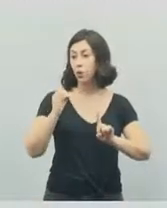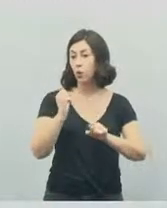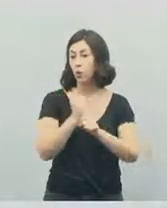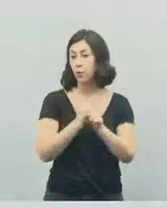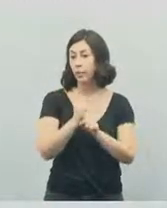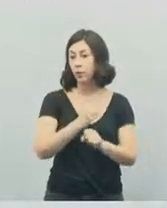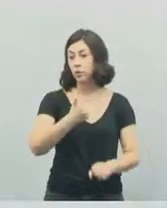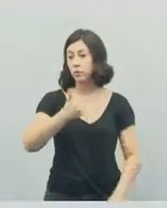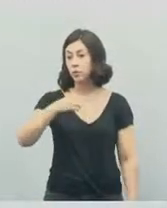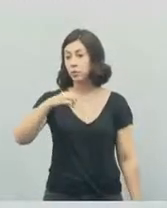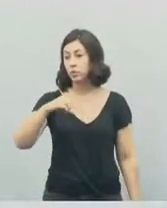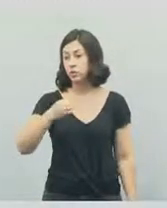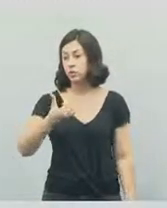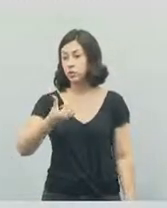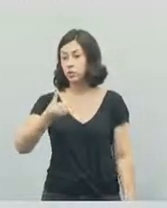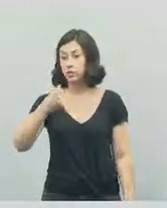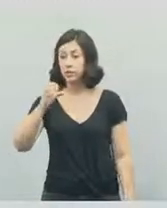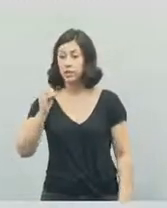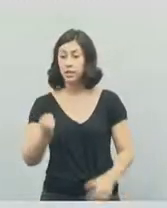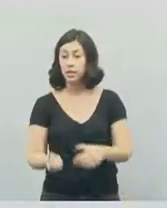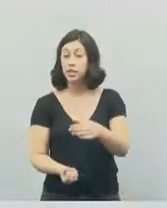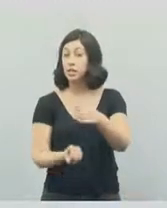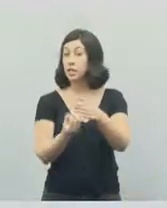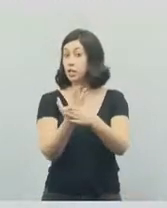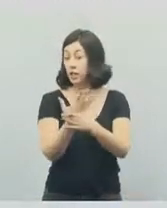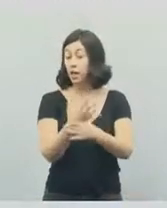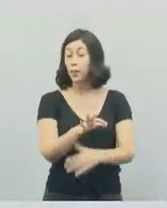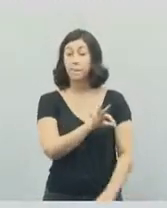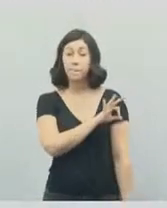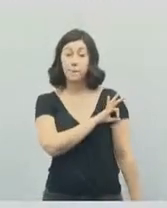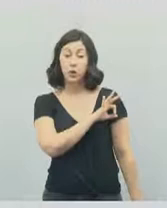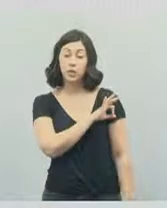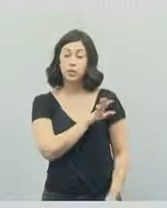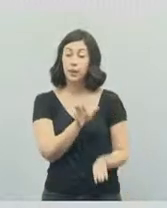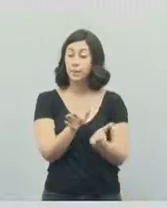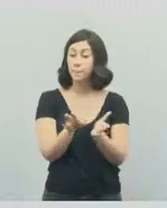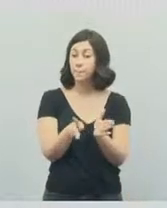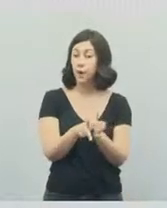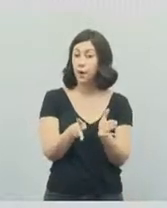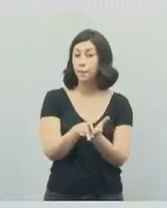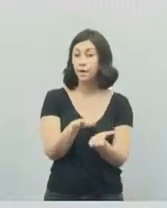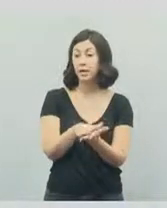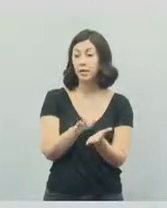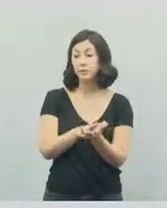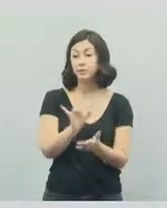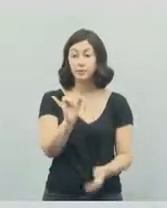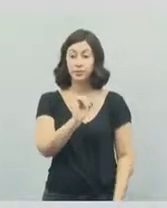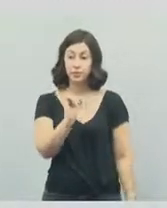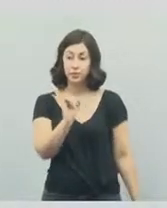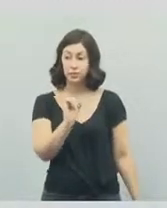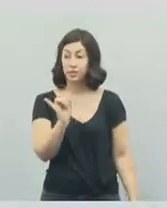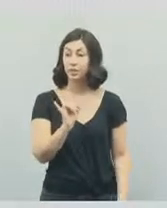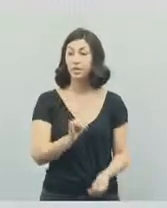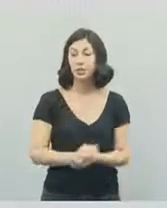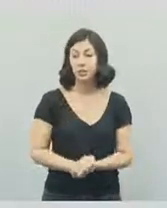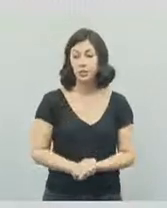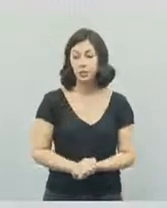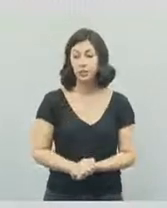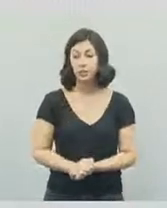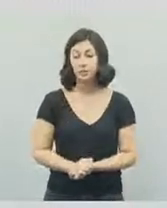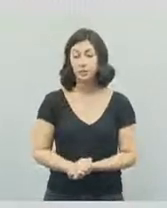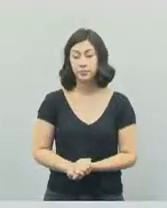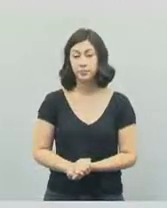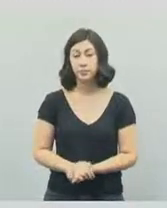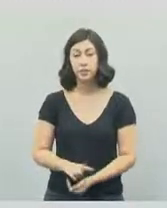foi a fundação da Guarda Municipal. Inclusive, a nossa Guarda é a segunda, é a segunda